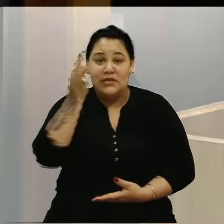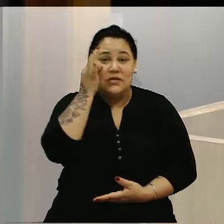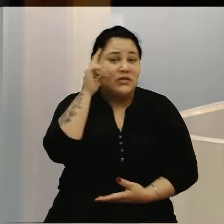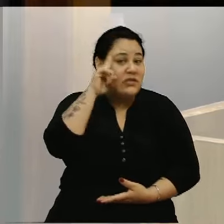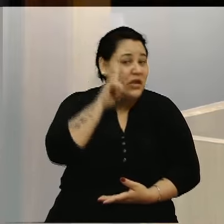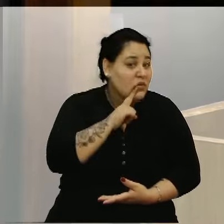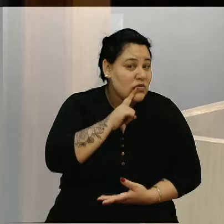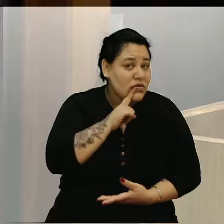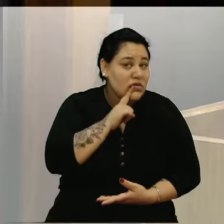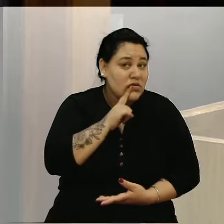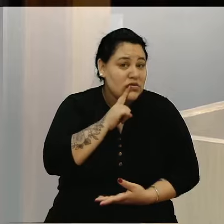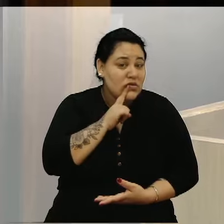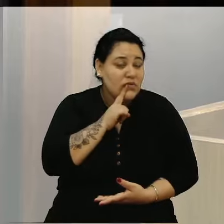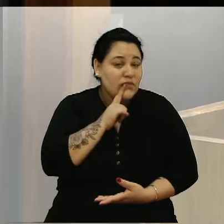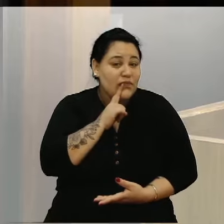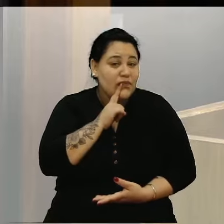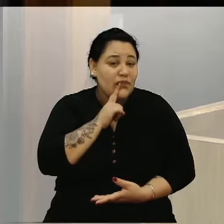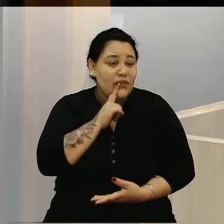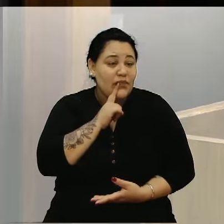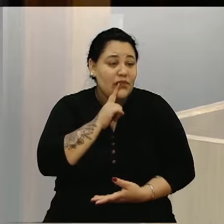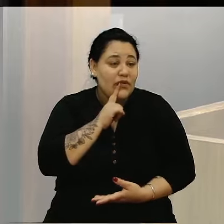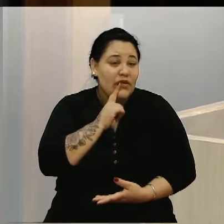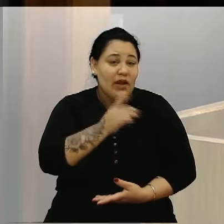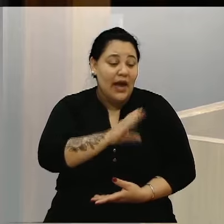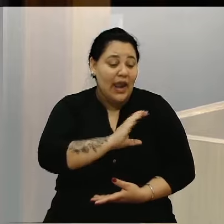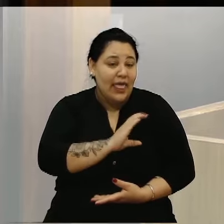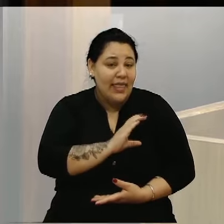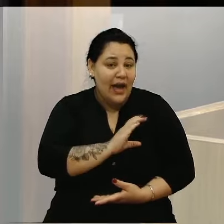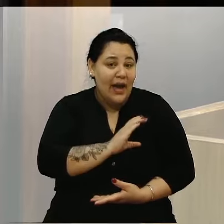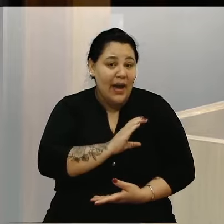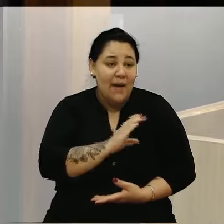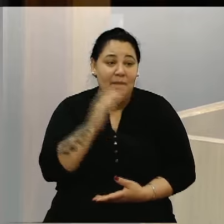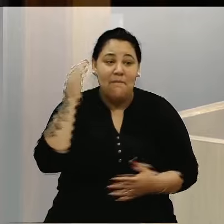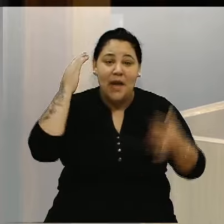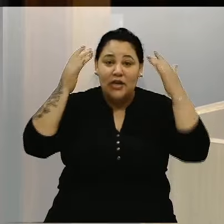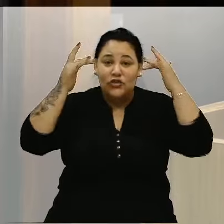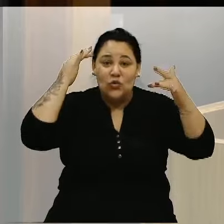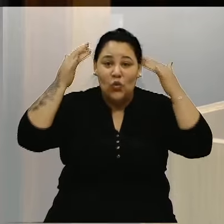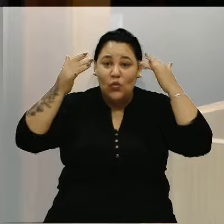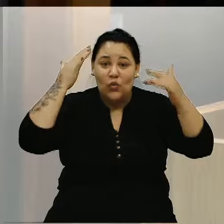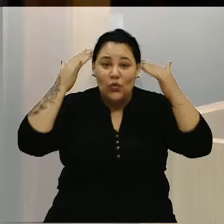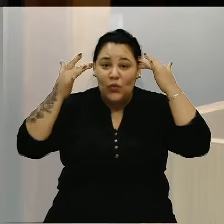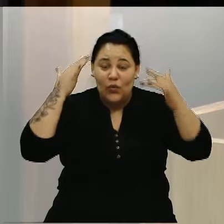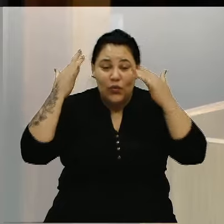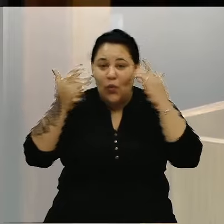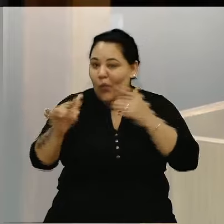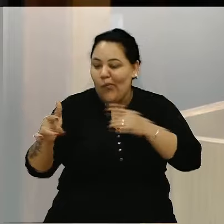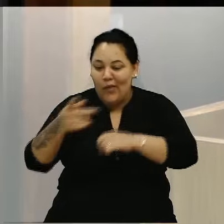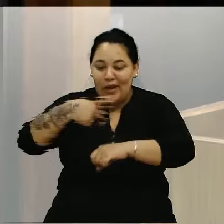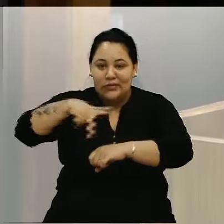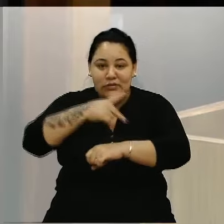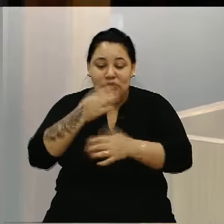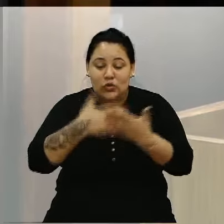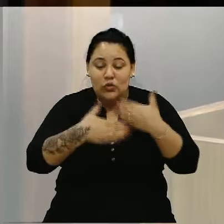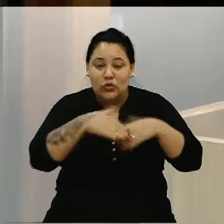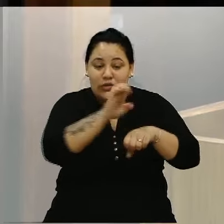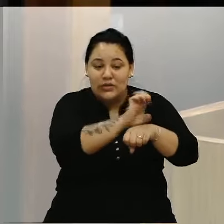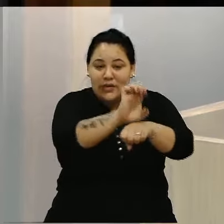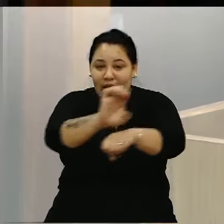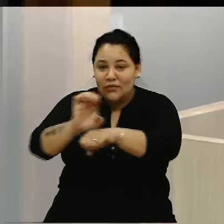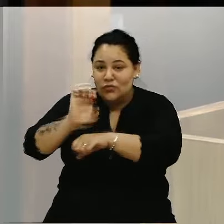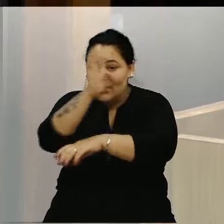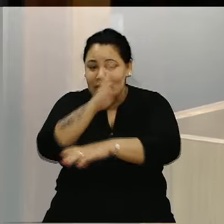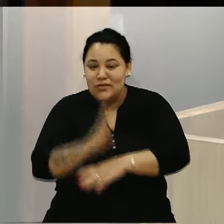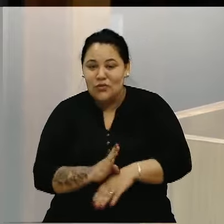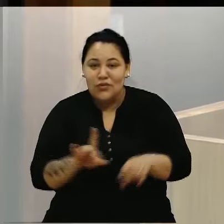Unidos Canadá México E Honduras Todos os Estados do Brasil Virão também E claro